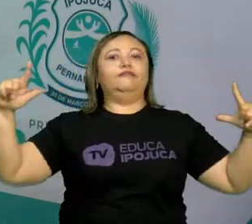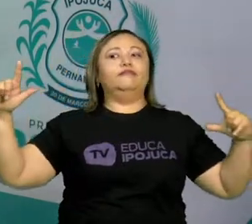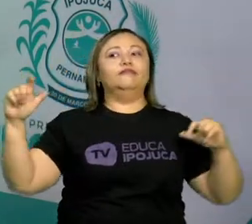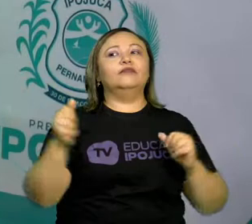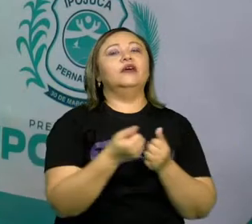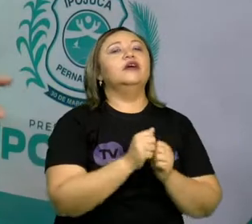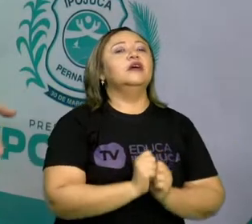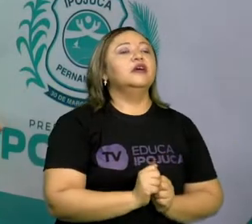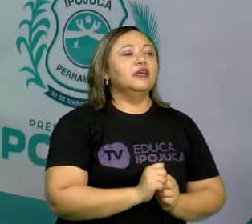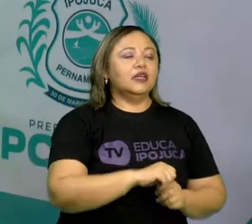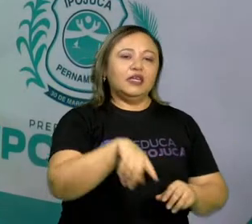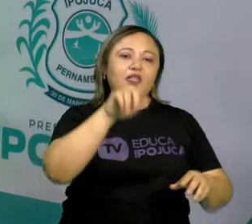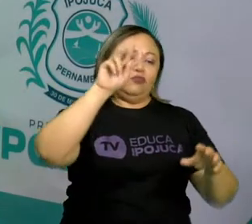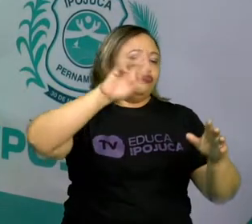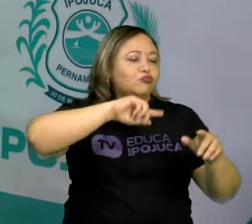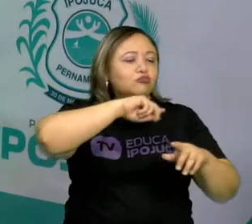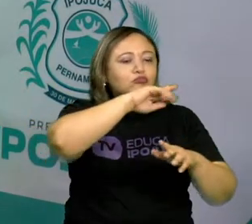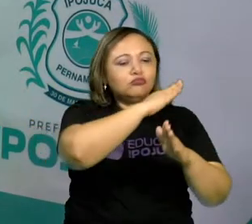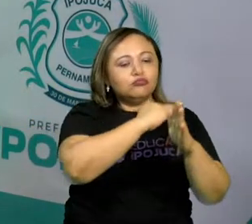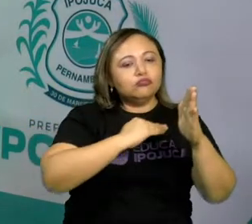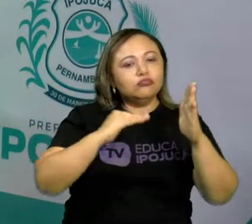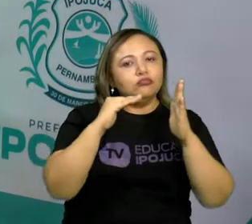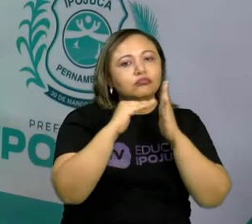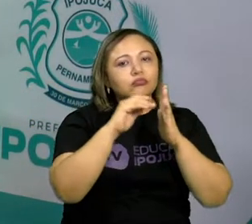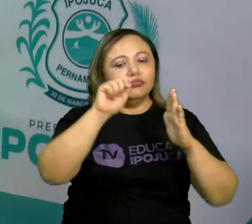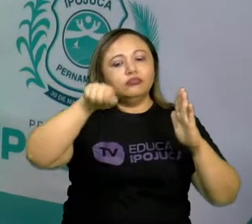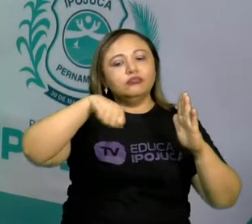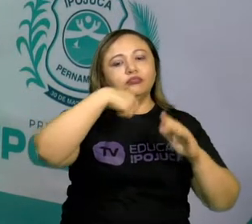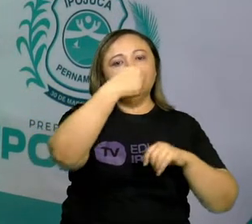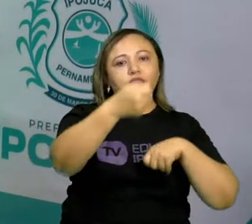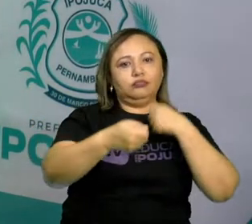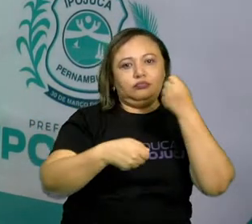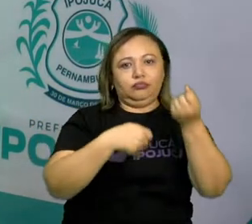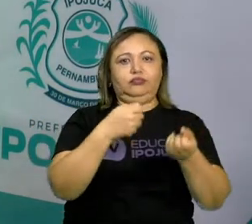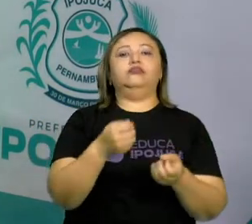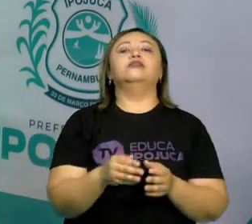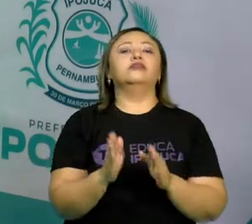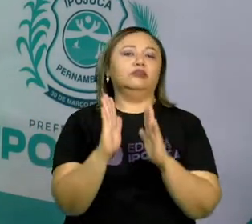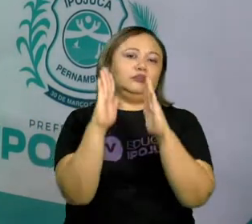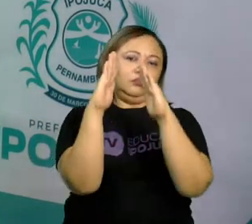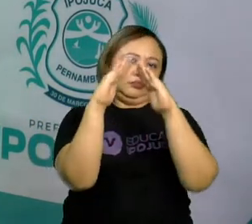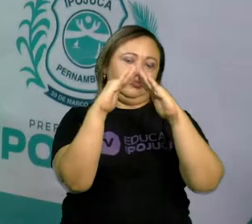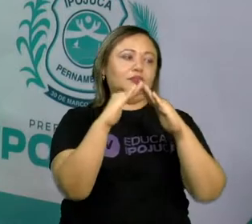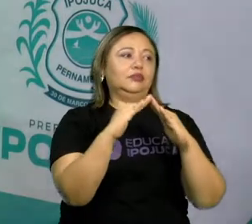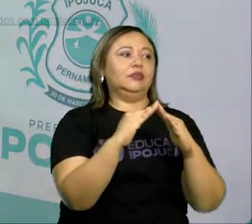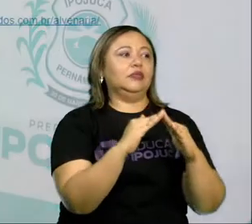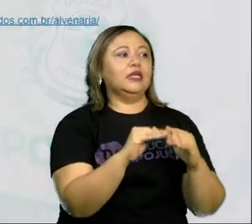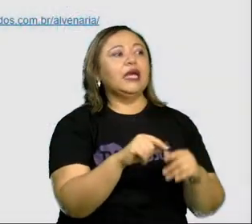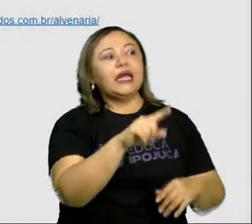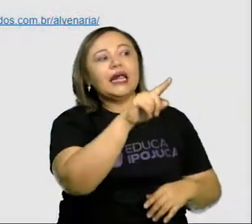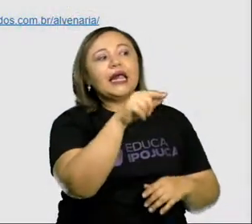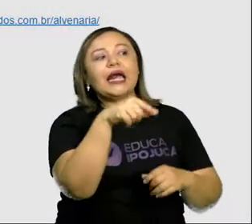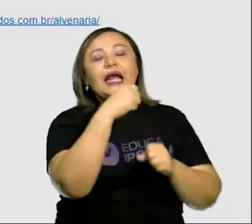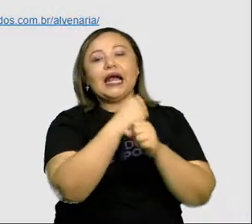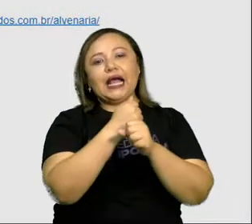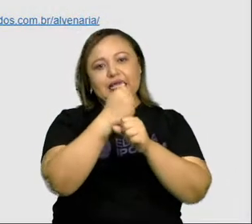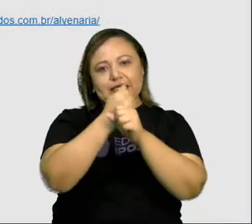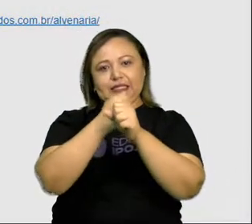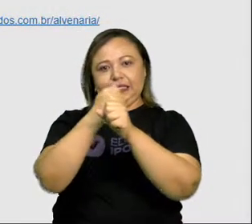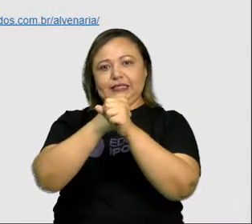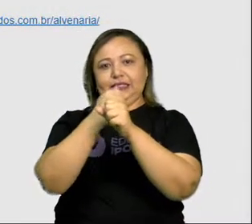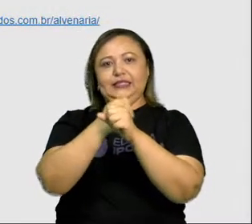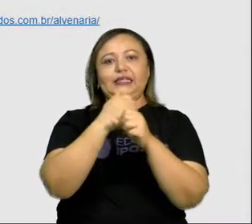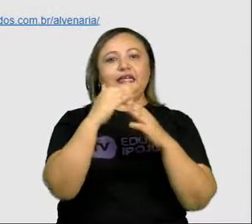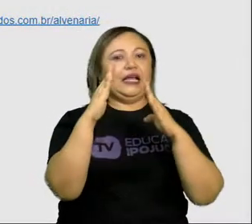de moradia. E vamos conhecer essas moradias? Então, alvenaria. São aquelas casas,